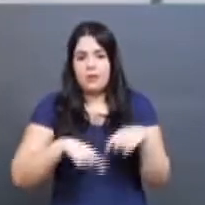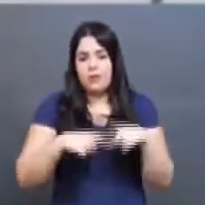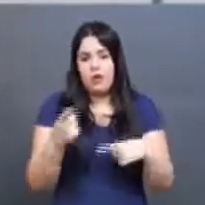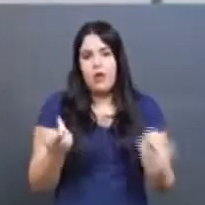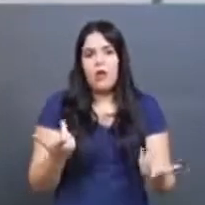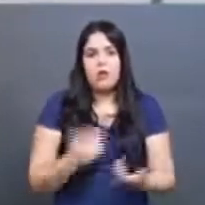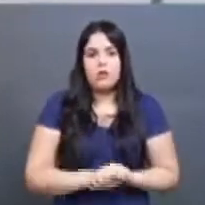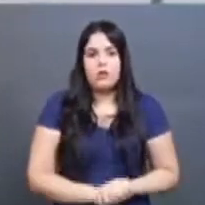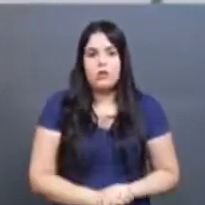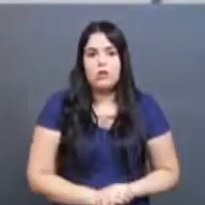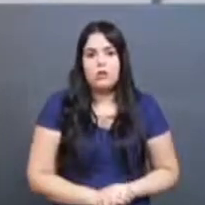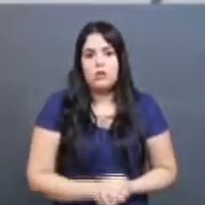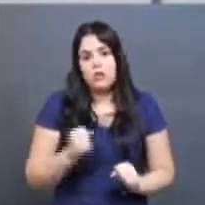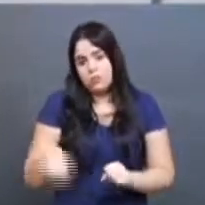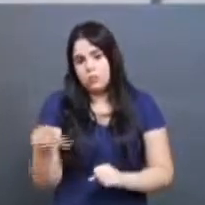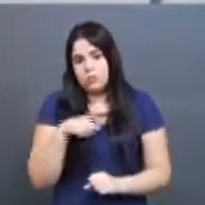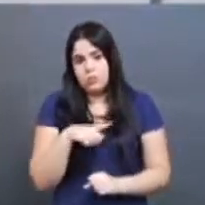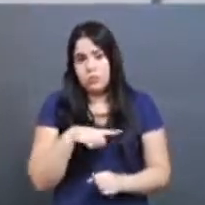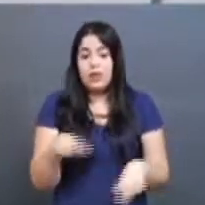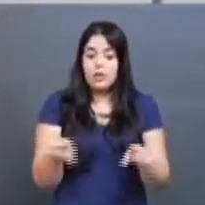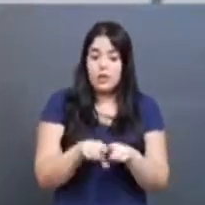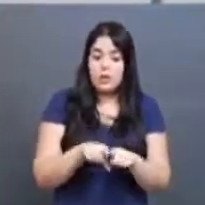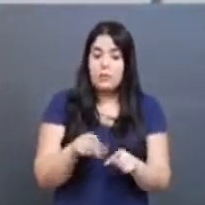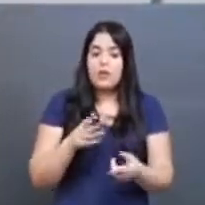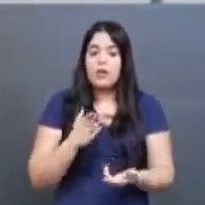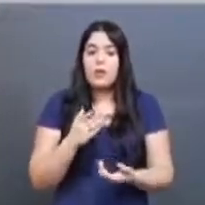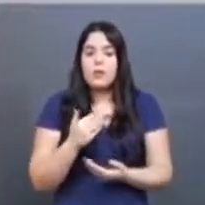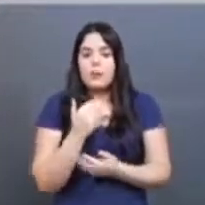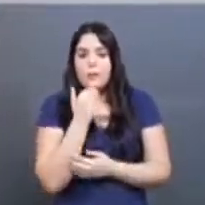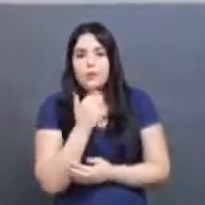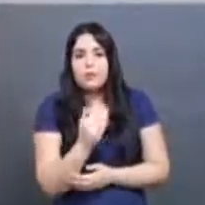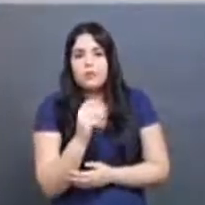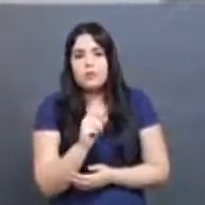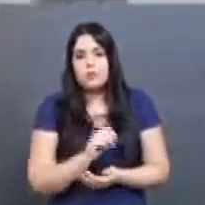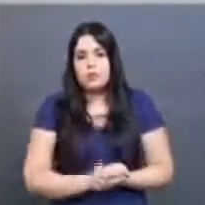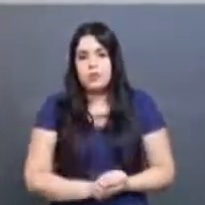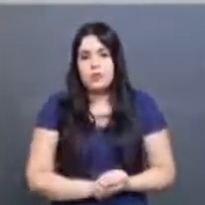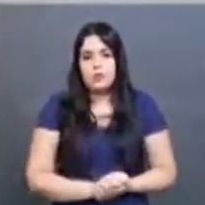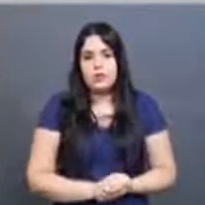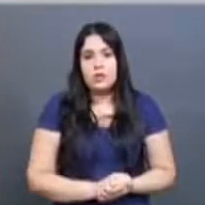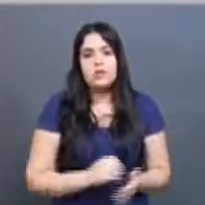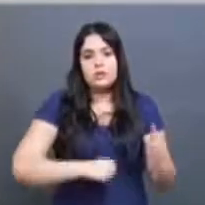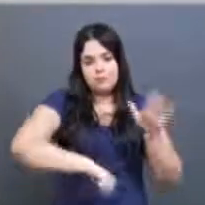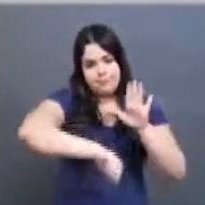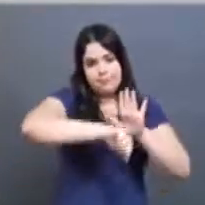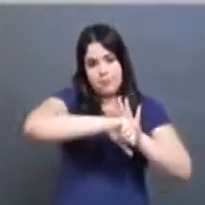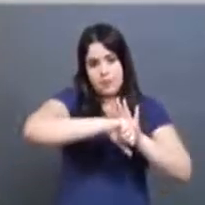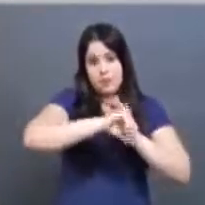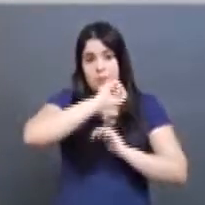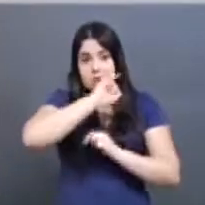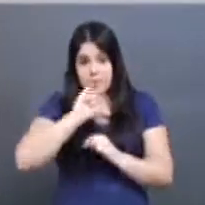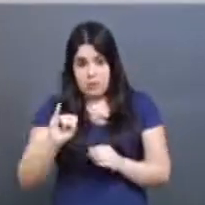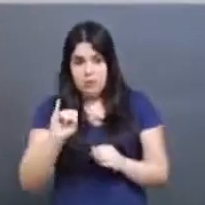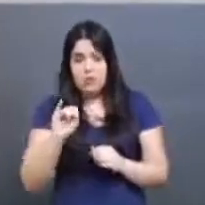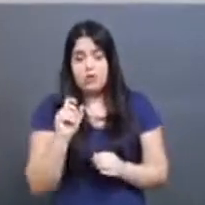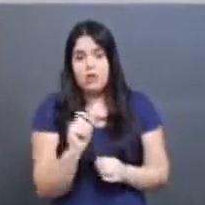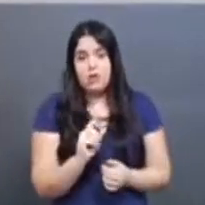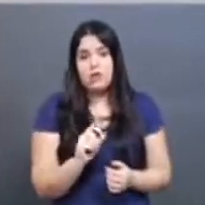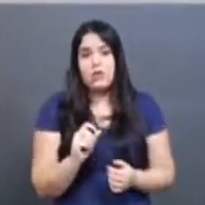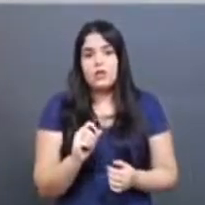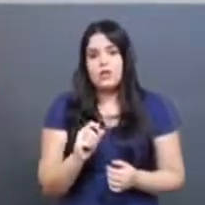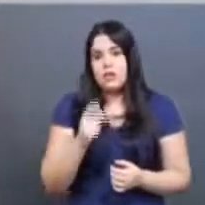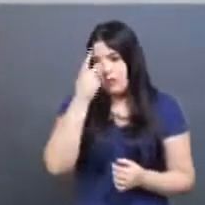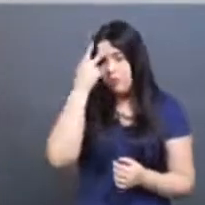ocasionado e também, né, entrar com uma pedido de representação criminal se isso também, né, se for